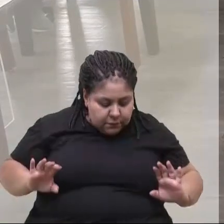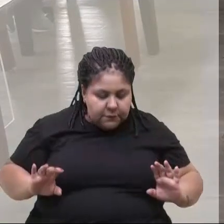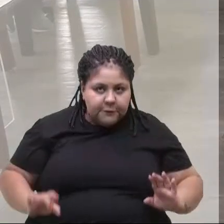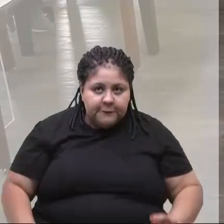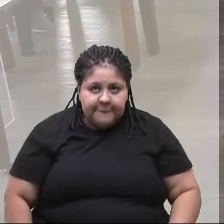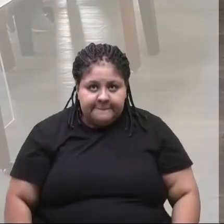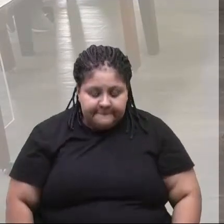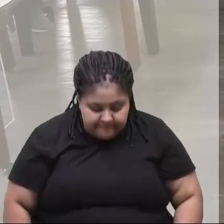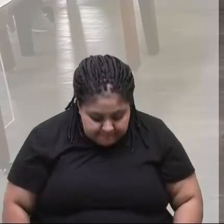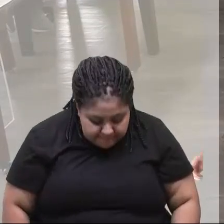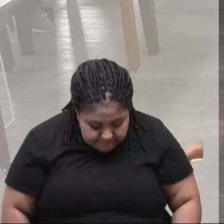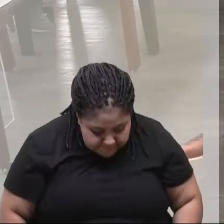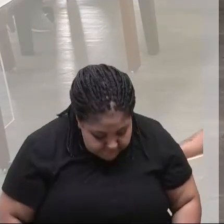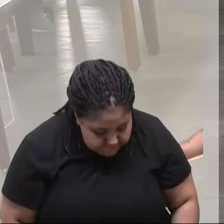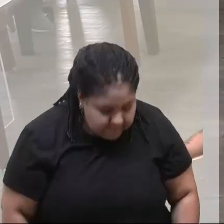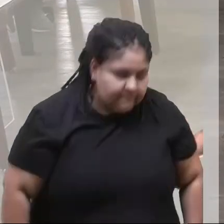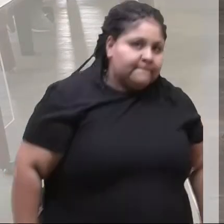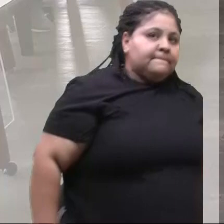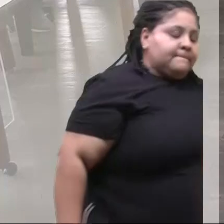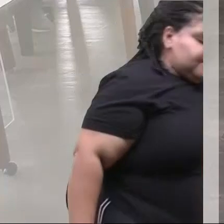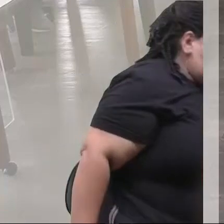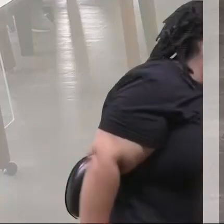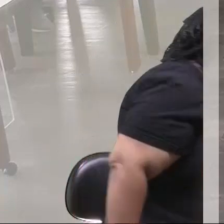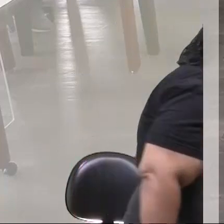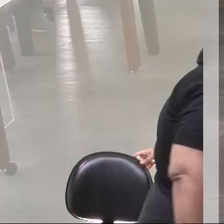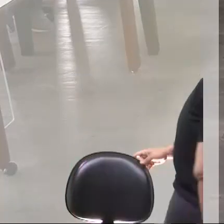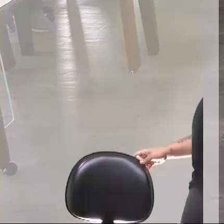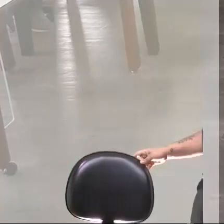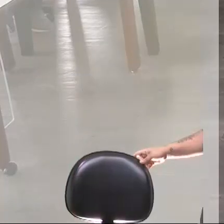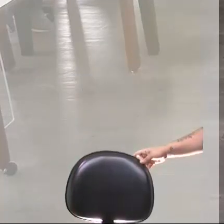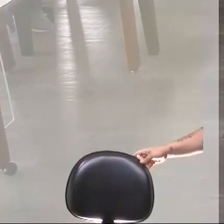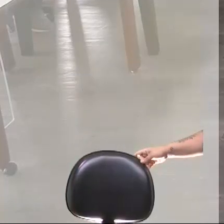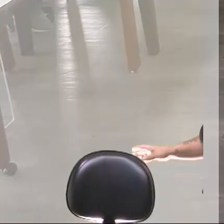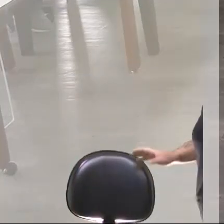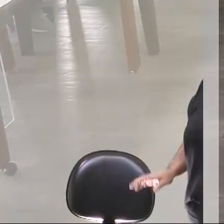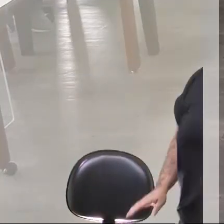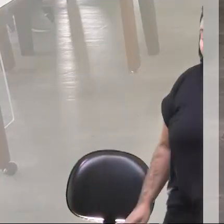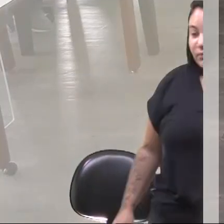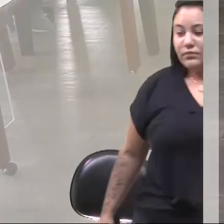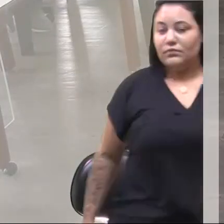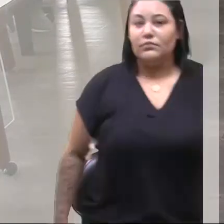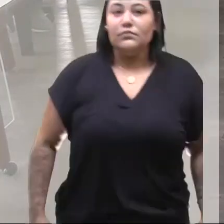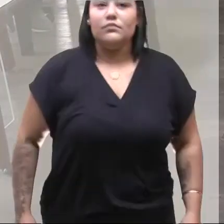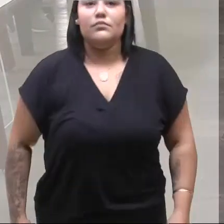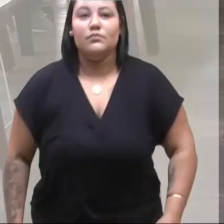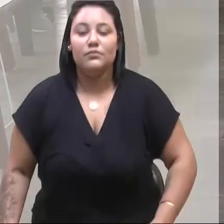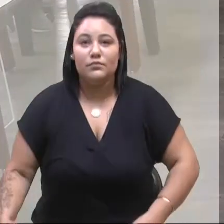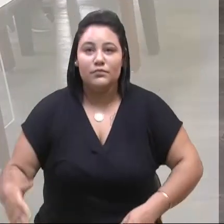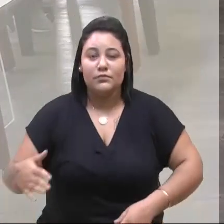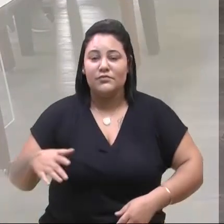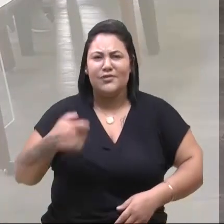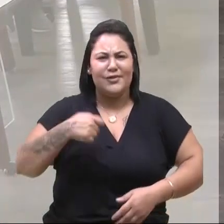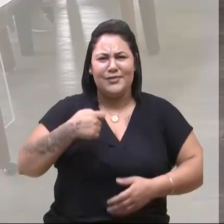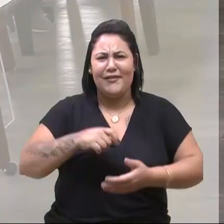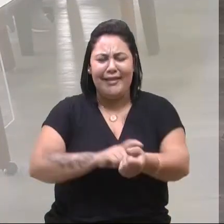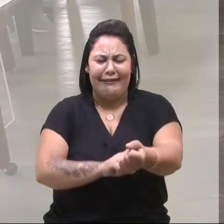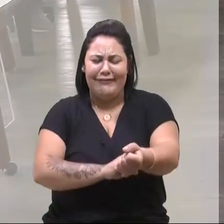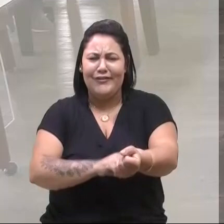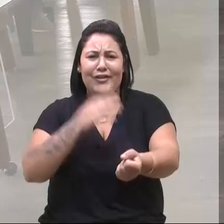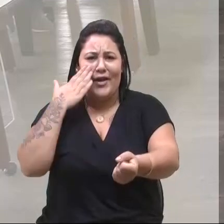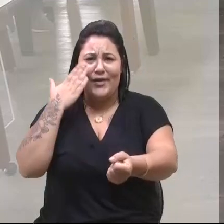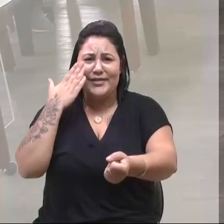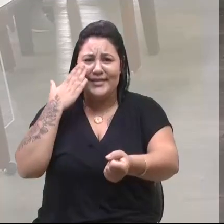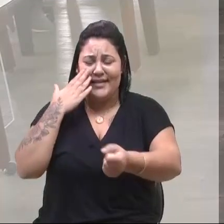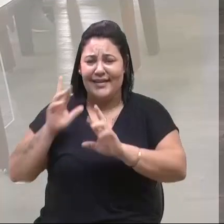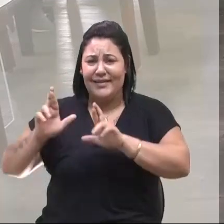região norte falta muita coisa, muita coisa, inclusive eu tenho